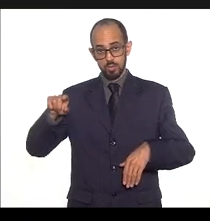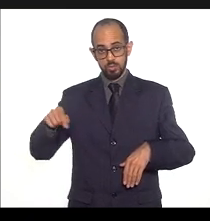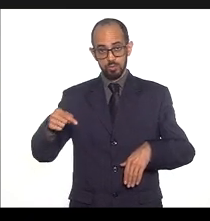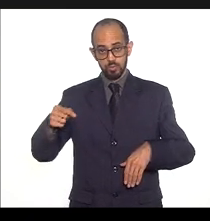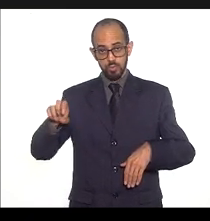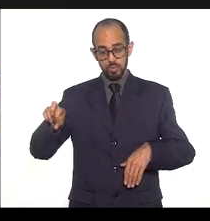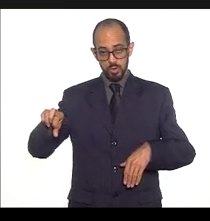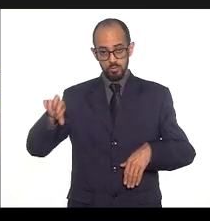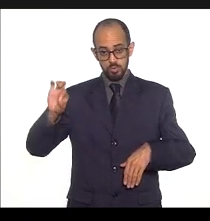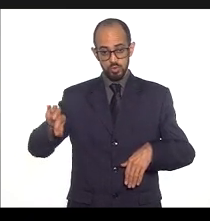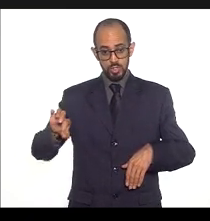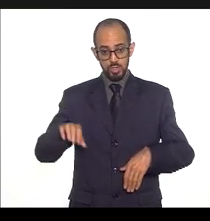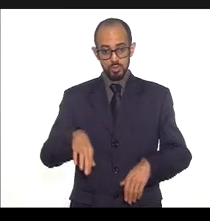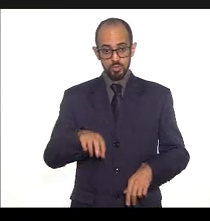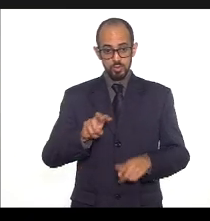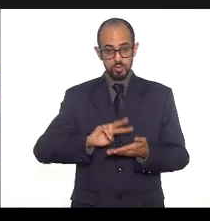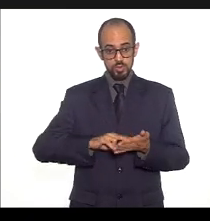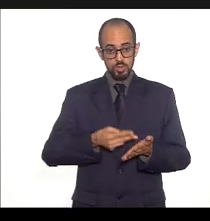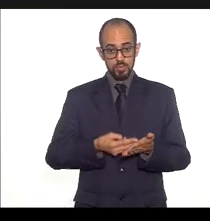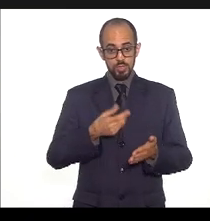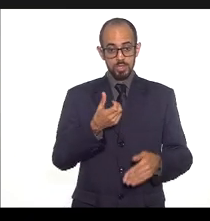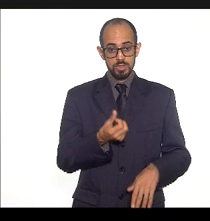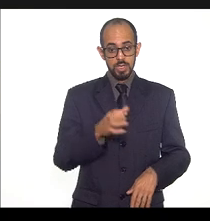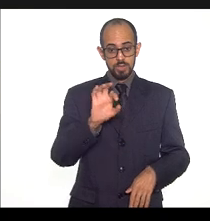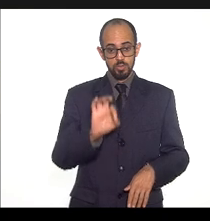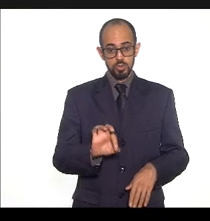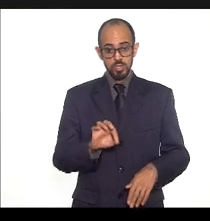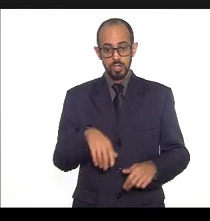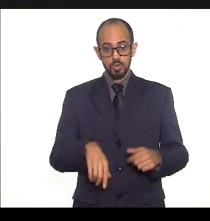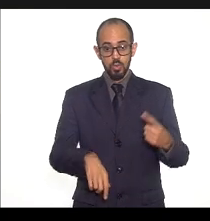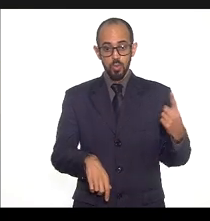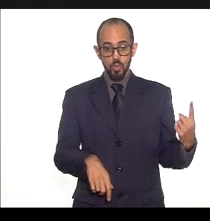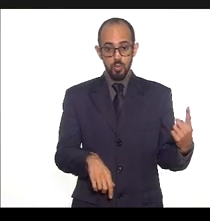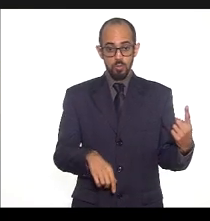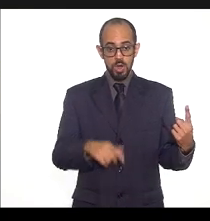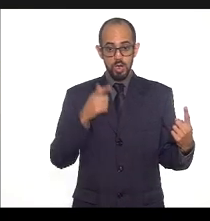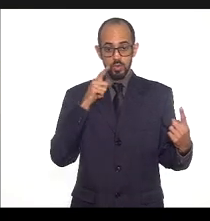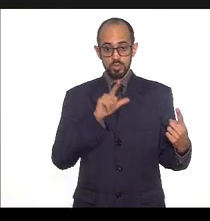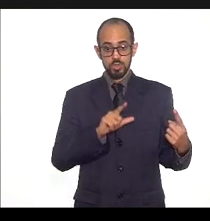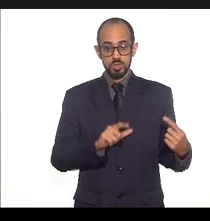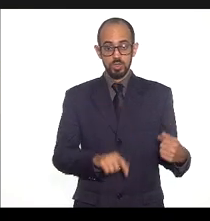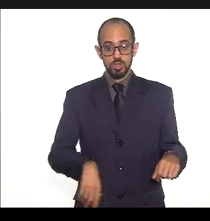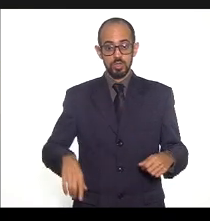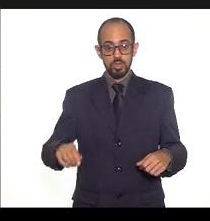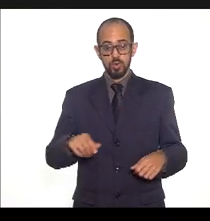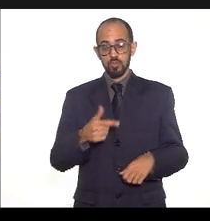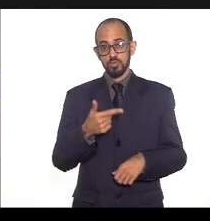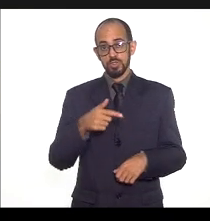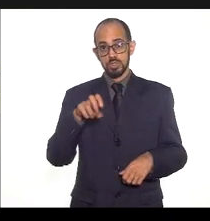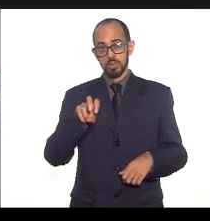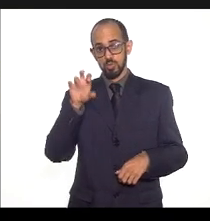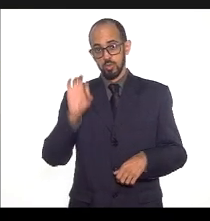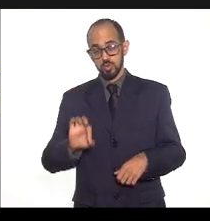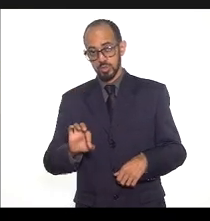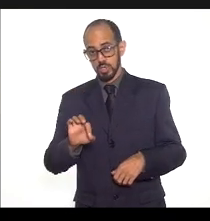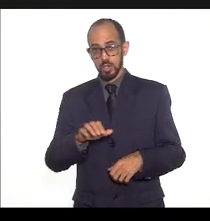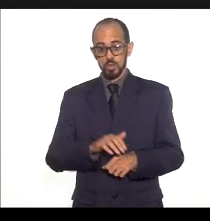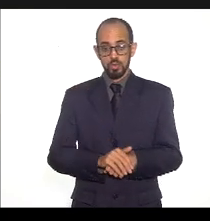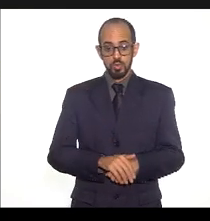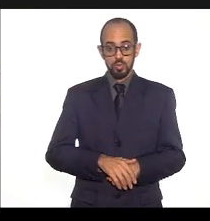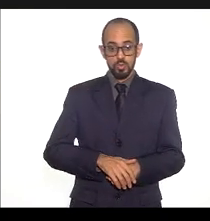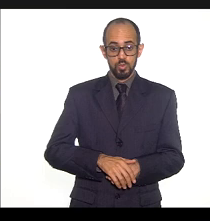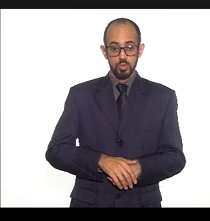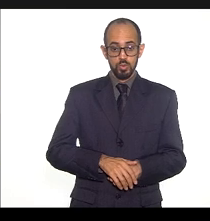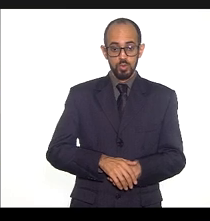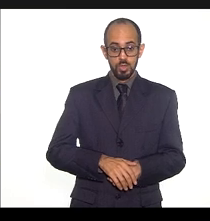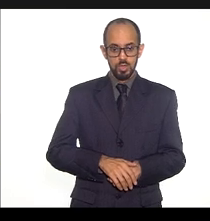,52% uma meta no alcance de 25 a 49,9%